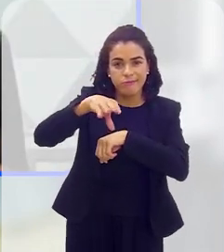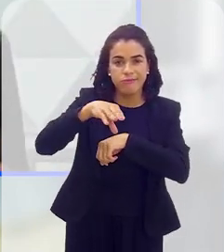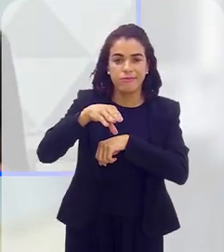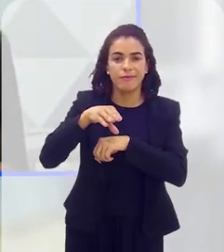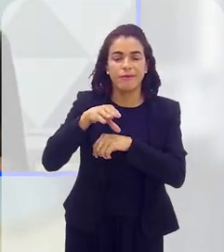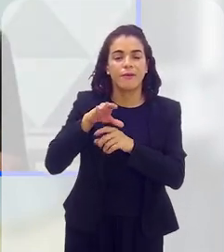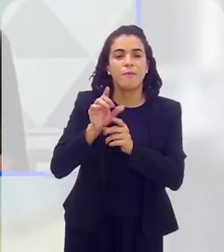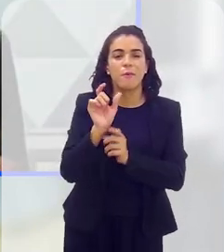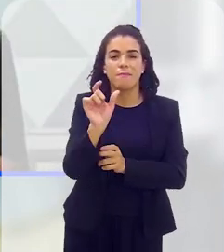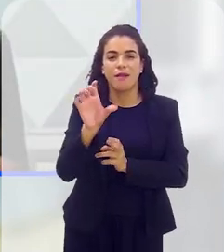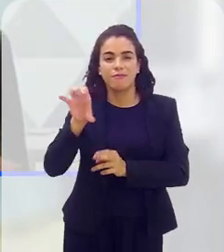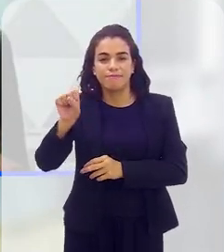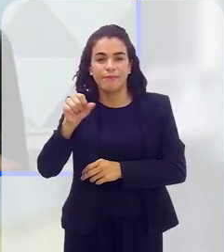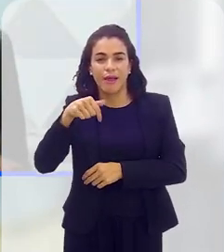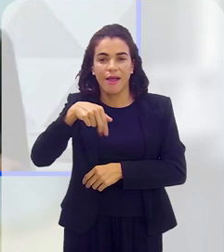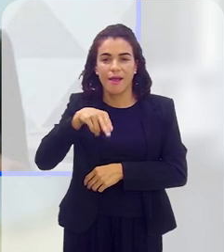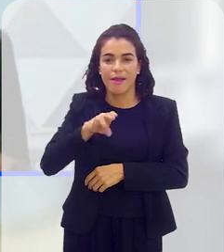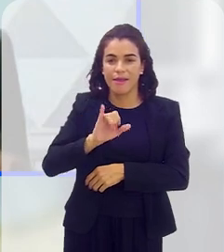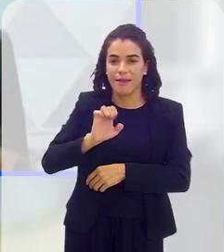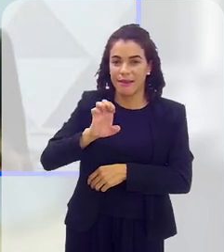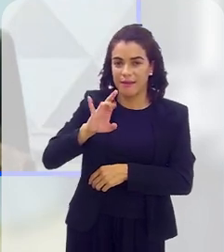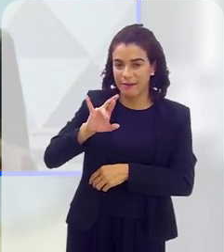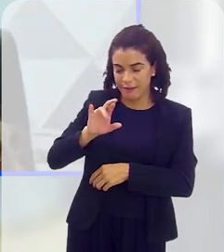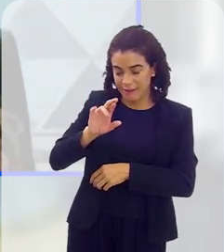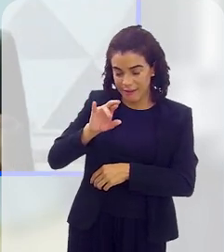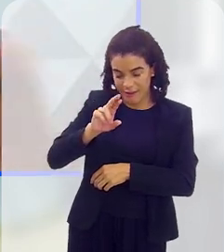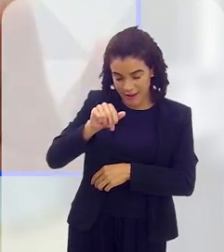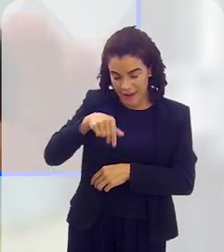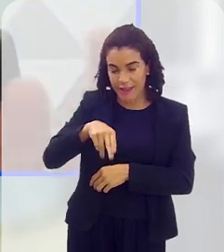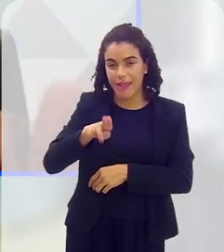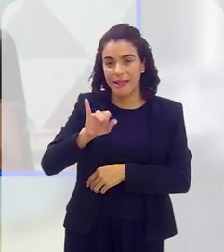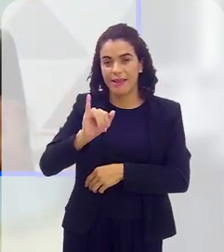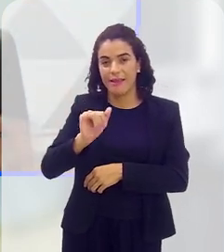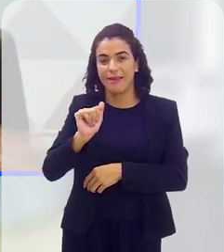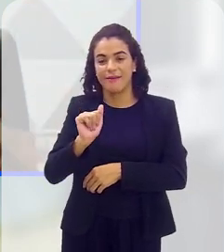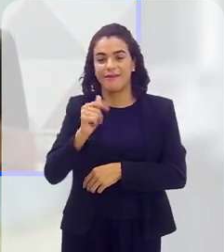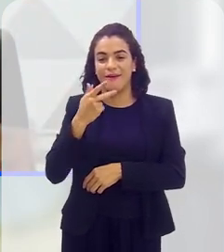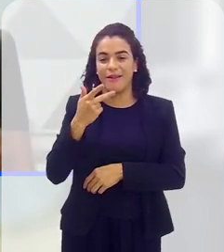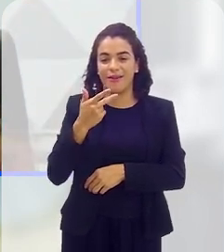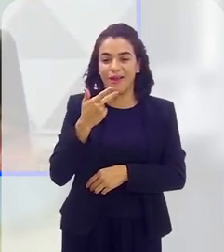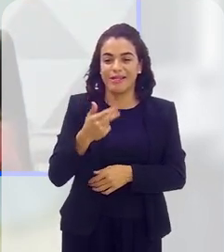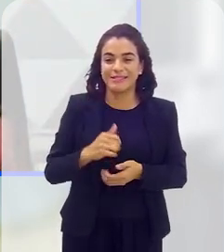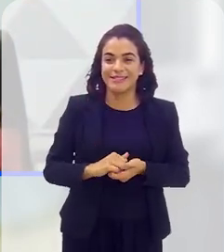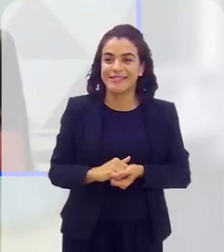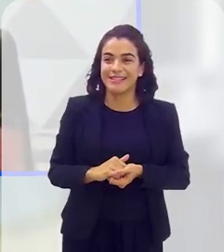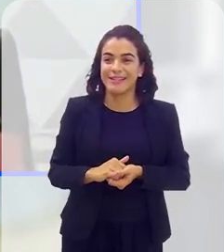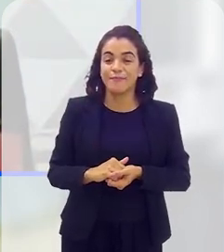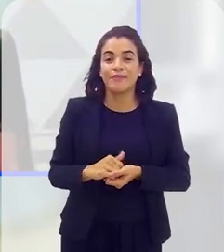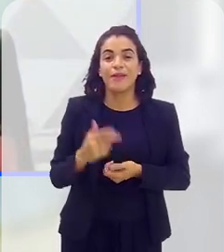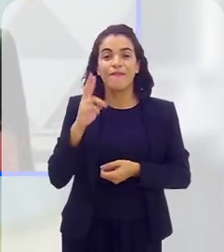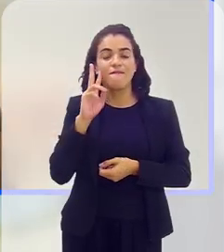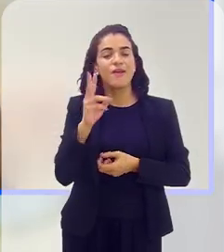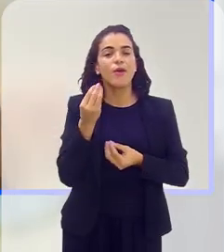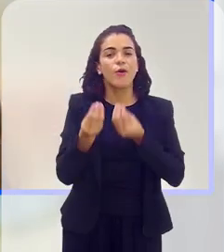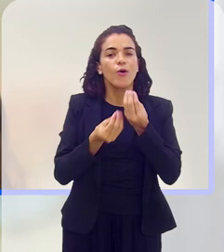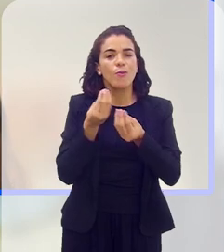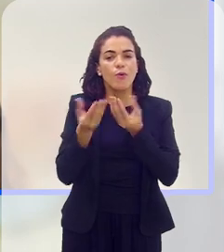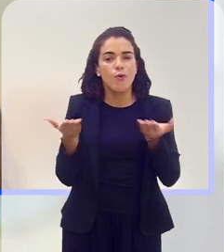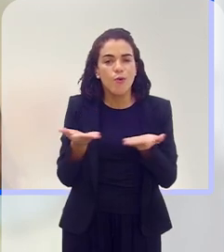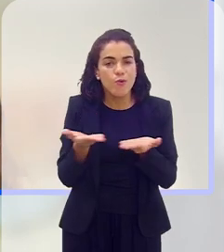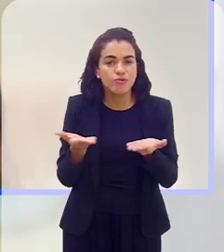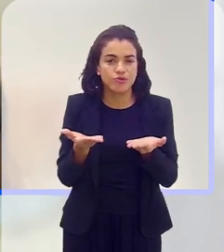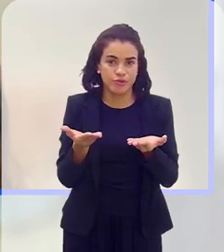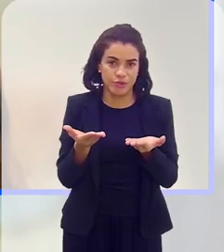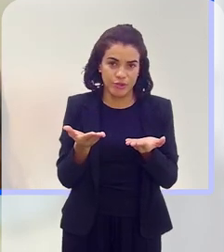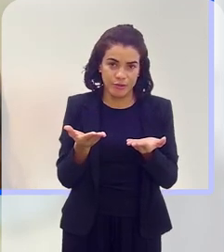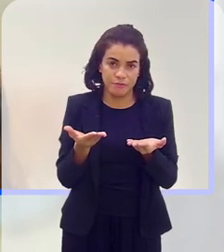que a Kenya falou do tempo e desse, da corrida contra o tempo que a gente vê hoje, porque nós